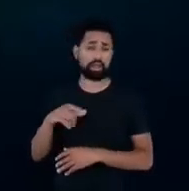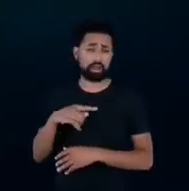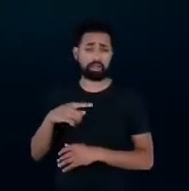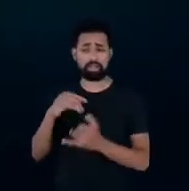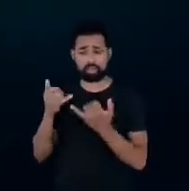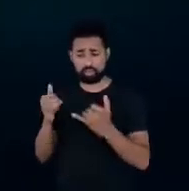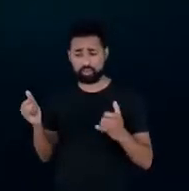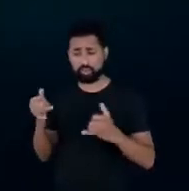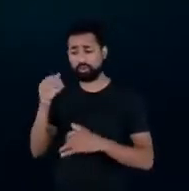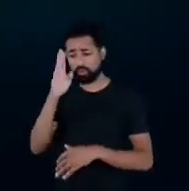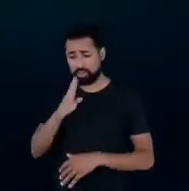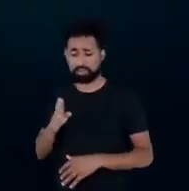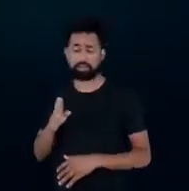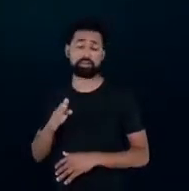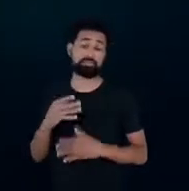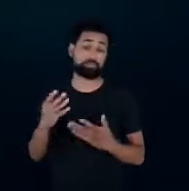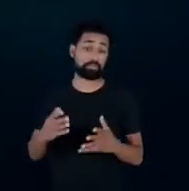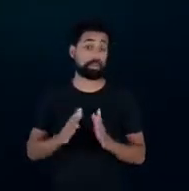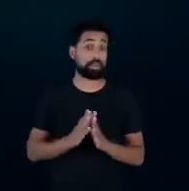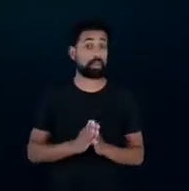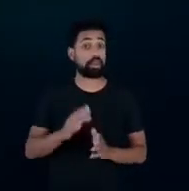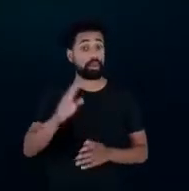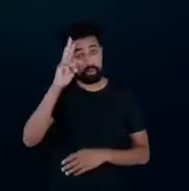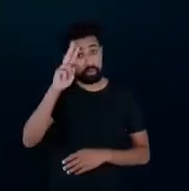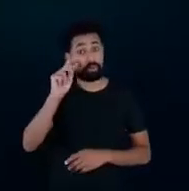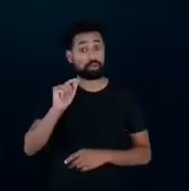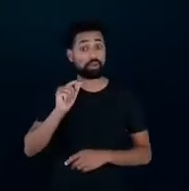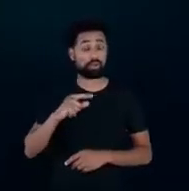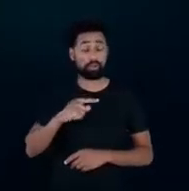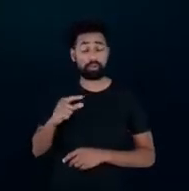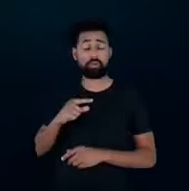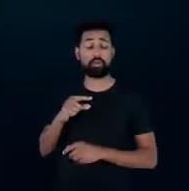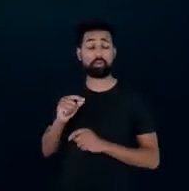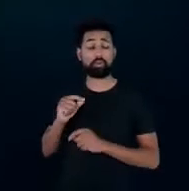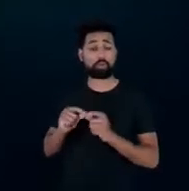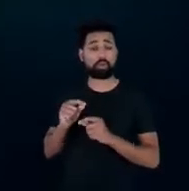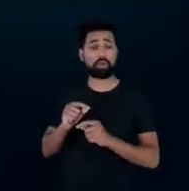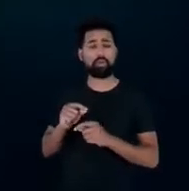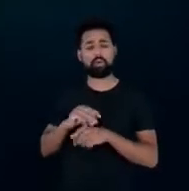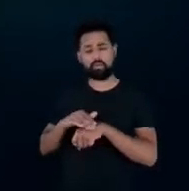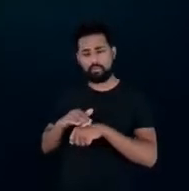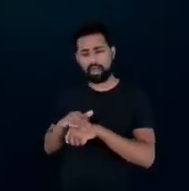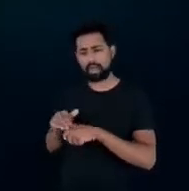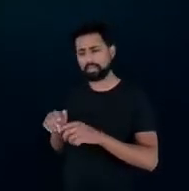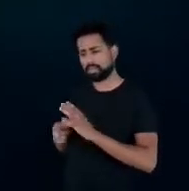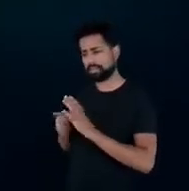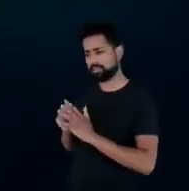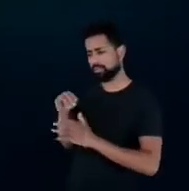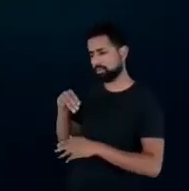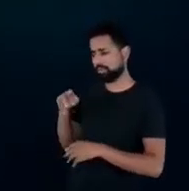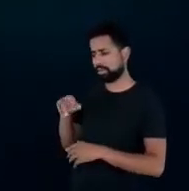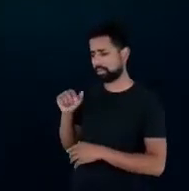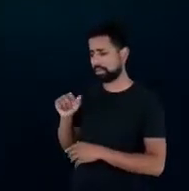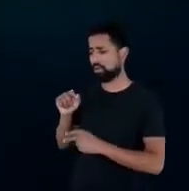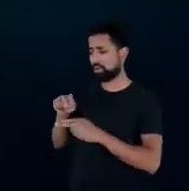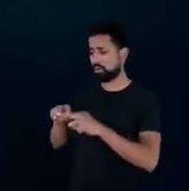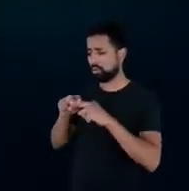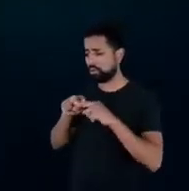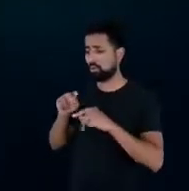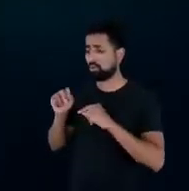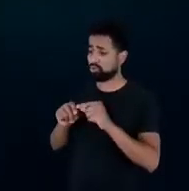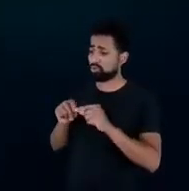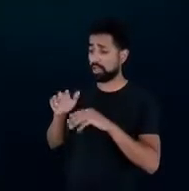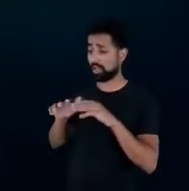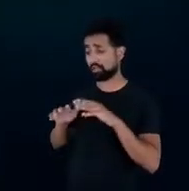Brasil e aí lembrando aqui uma conversa que eu tive em off com o Marcel um pouco antes da gente entrar que por causa da eficiência às vezes é até